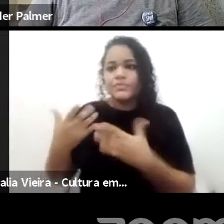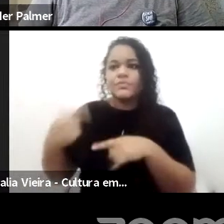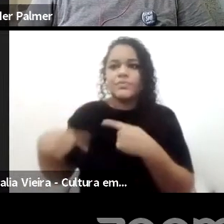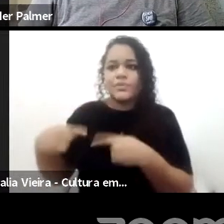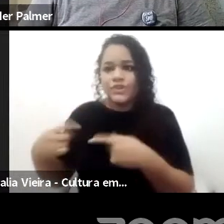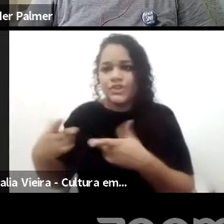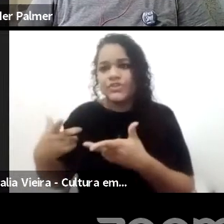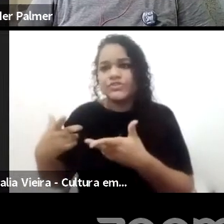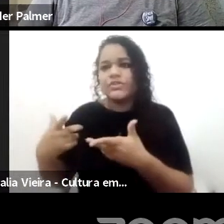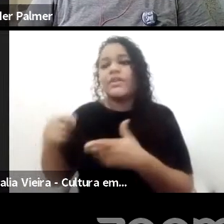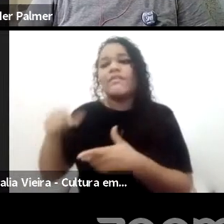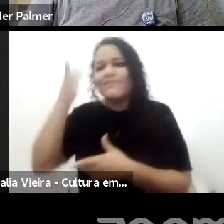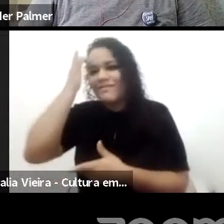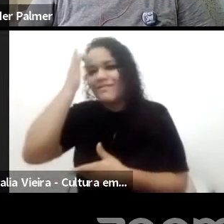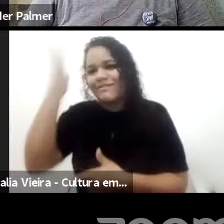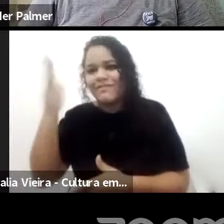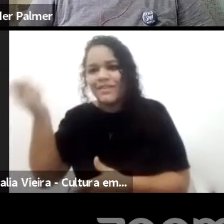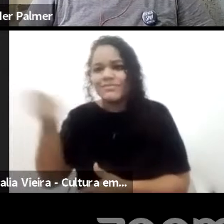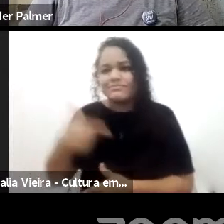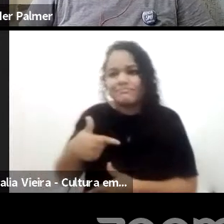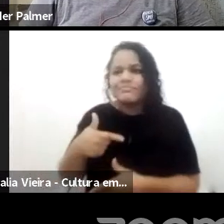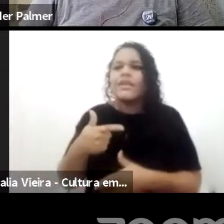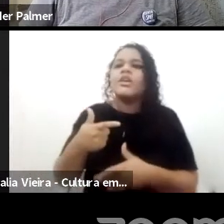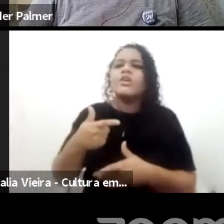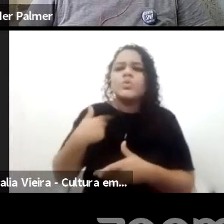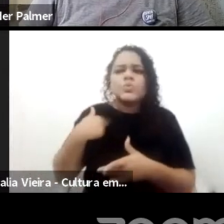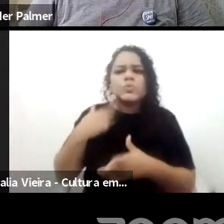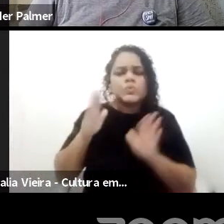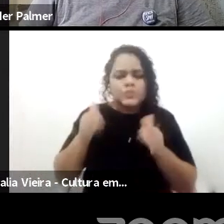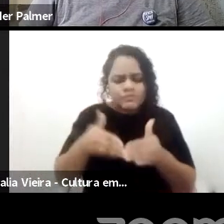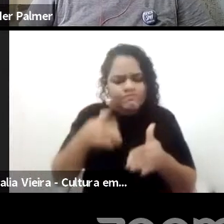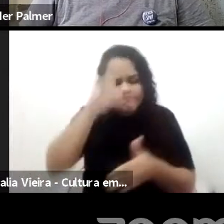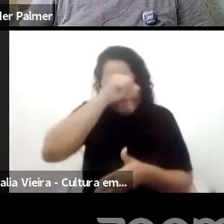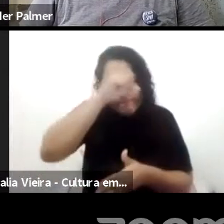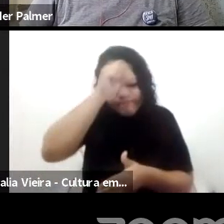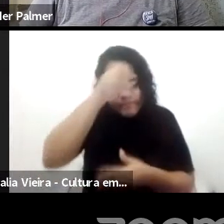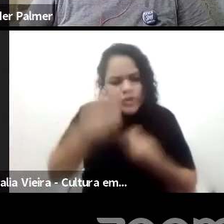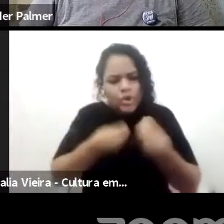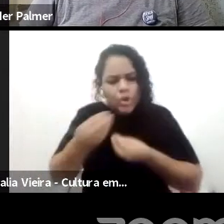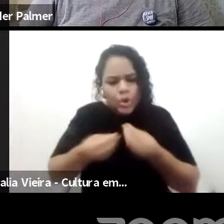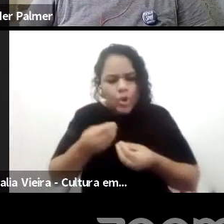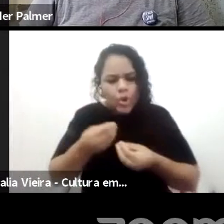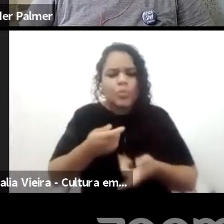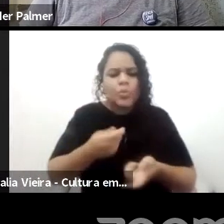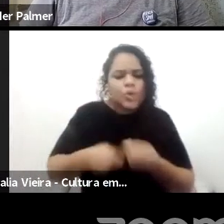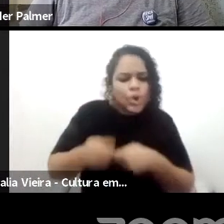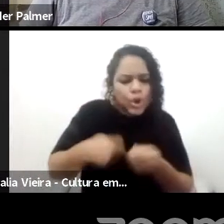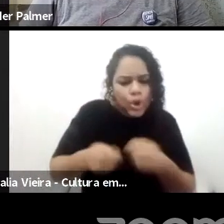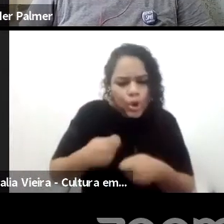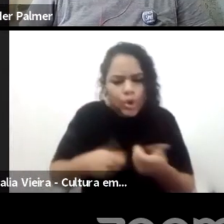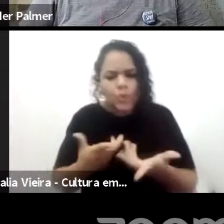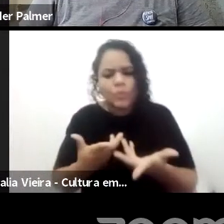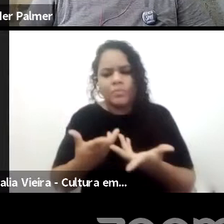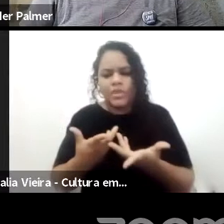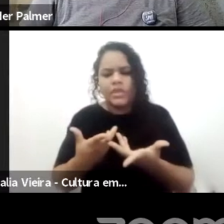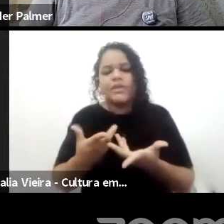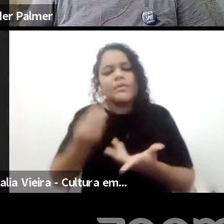virtude, na economia, para saber governar bem uma família que é uma pequena república.